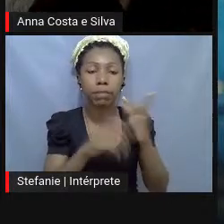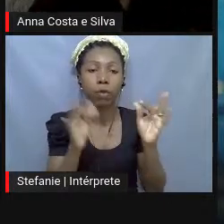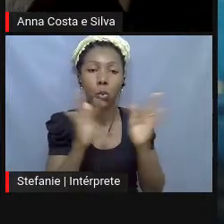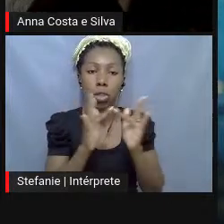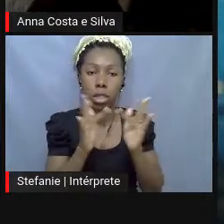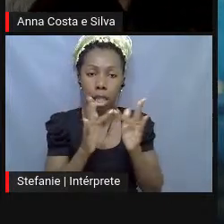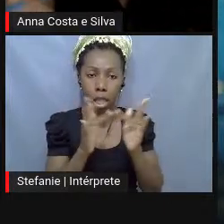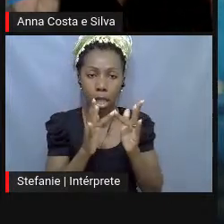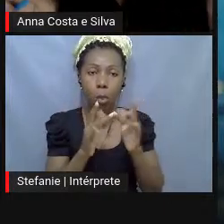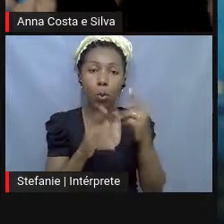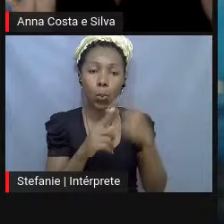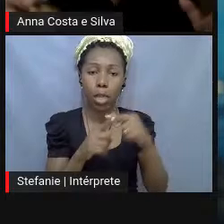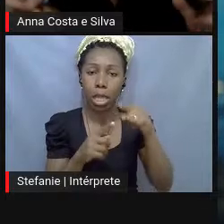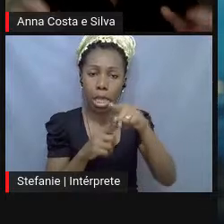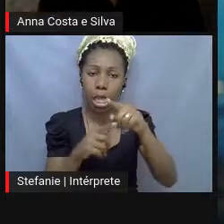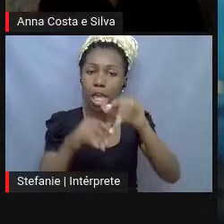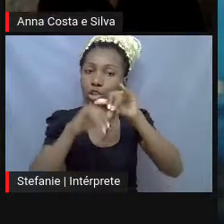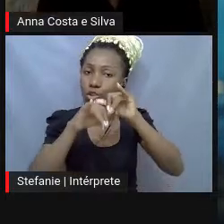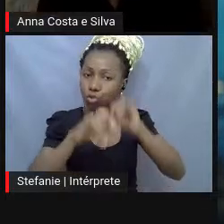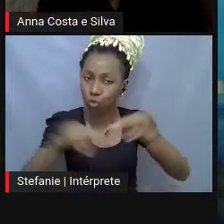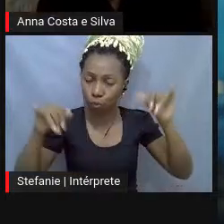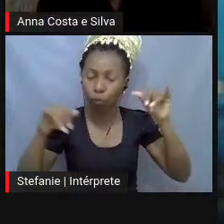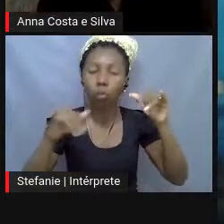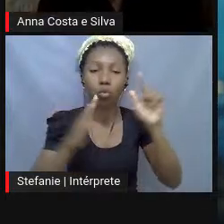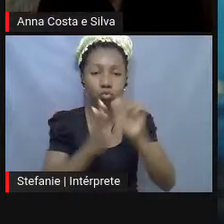tudo como teatro experimental.